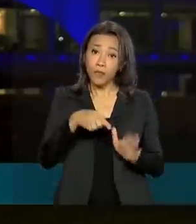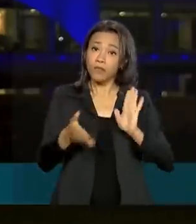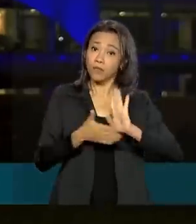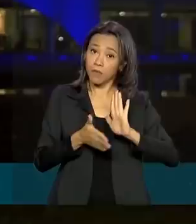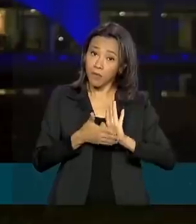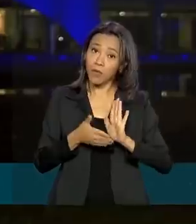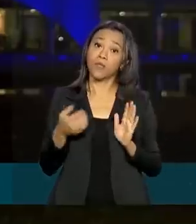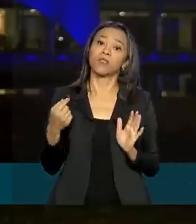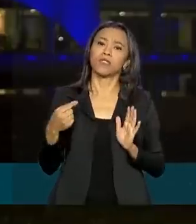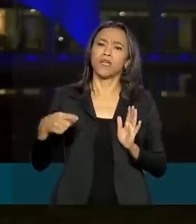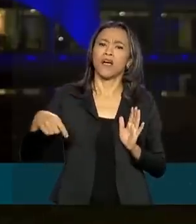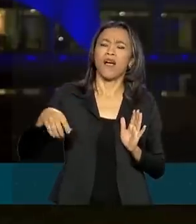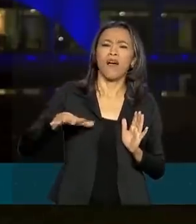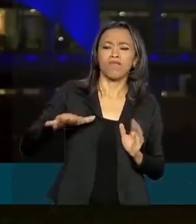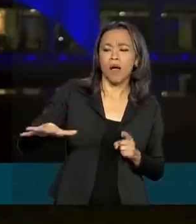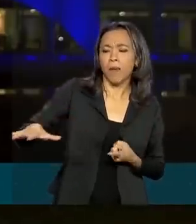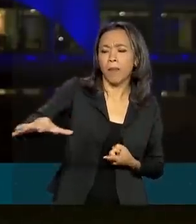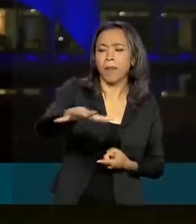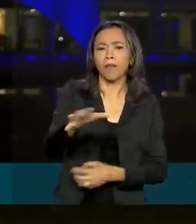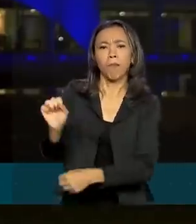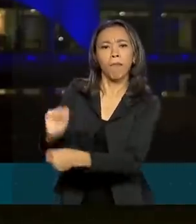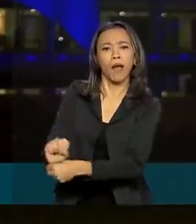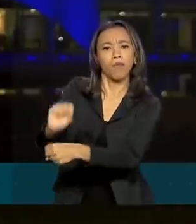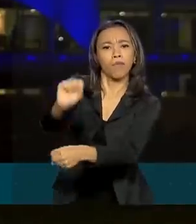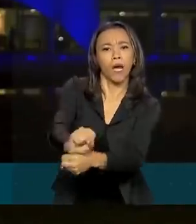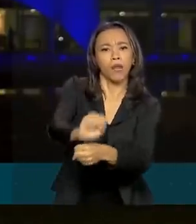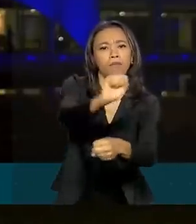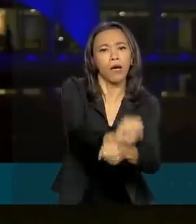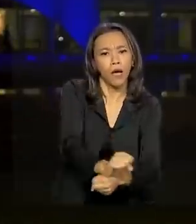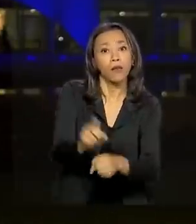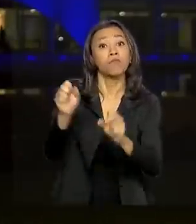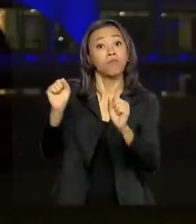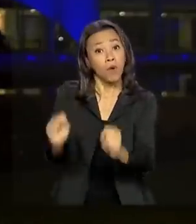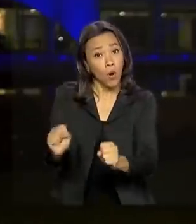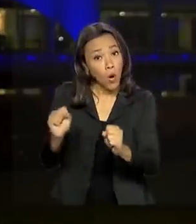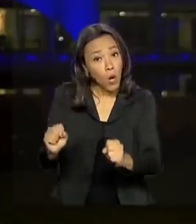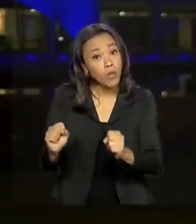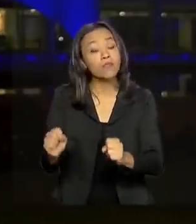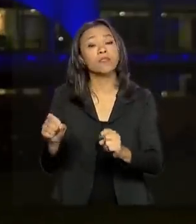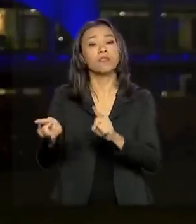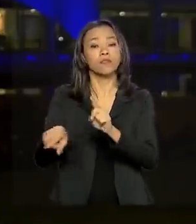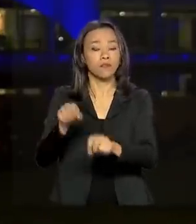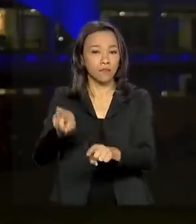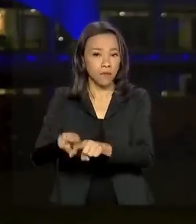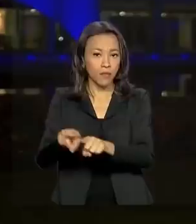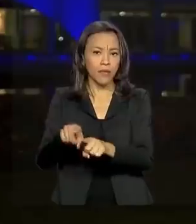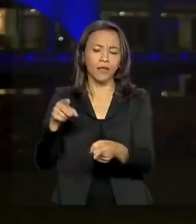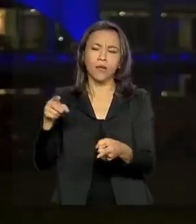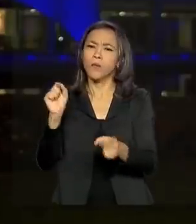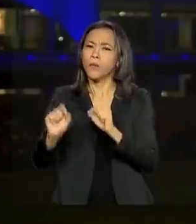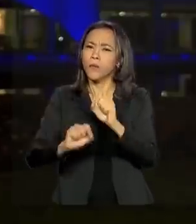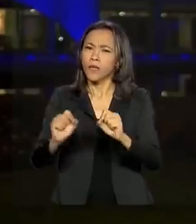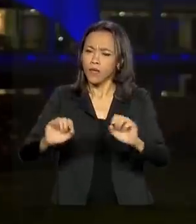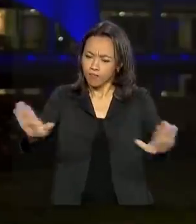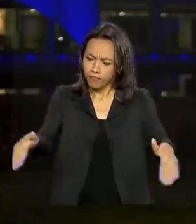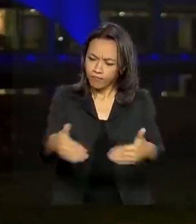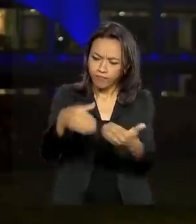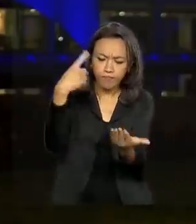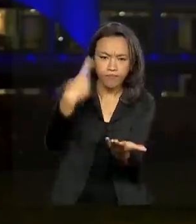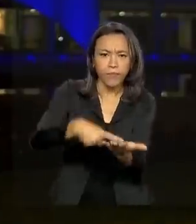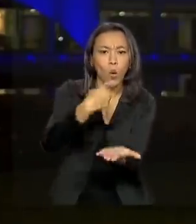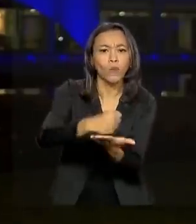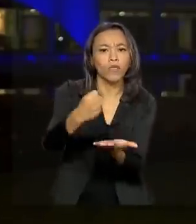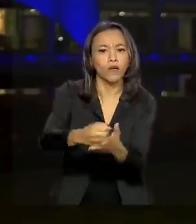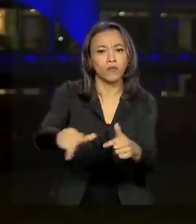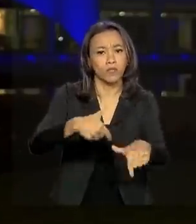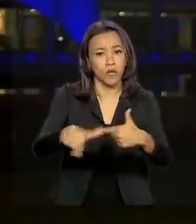estão totalmente parados neste momento também podem acordar a suspensão do contrato de trabalho com os empregados. Neste caso, o